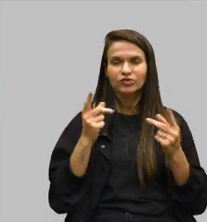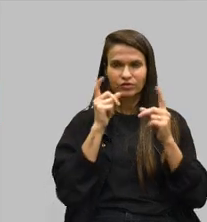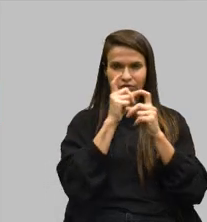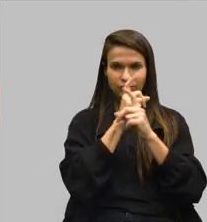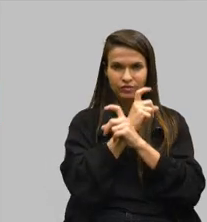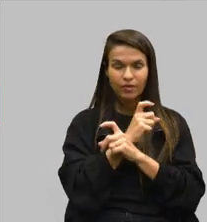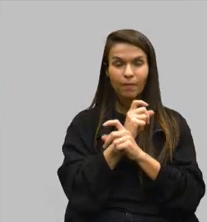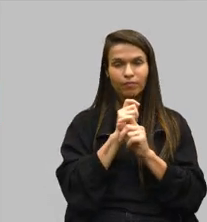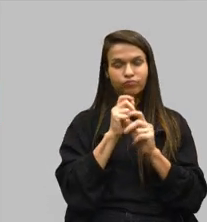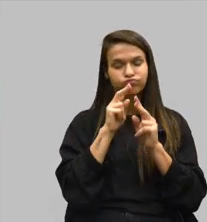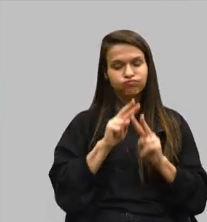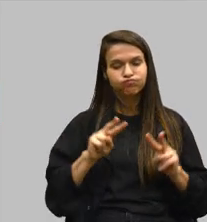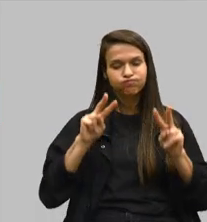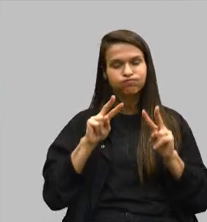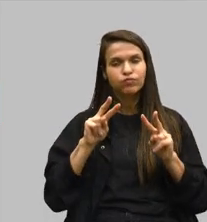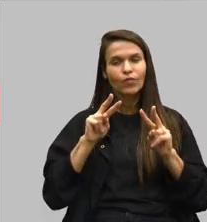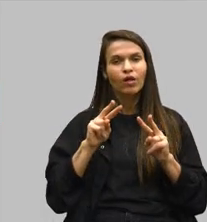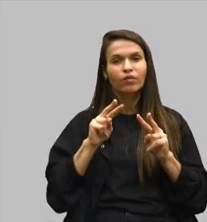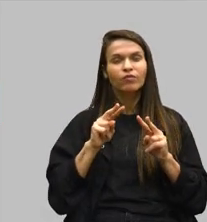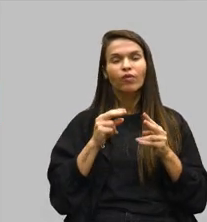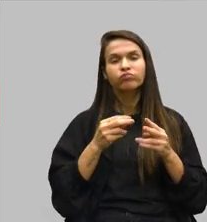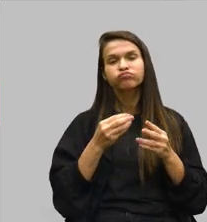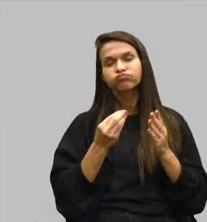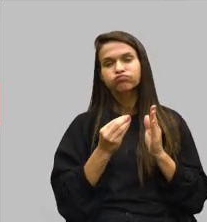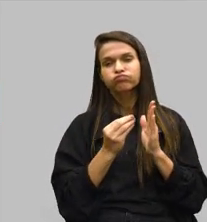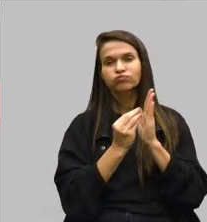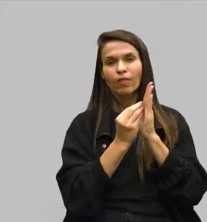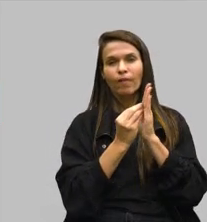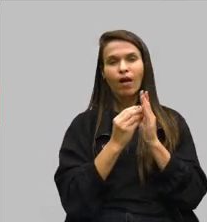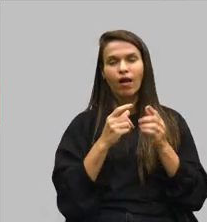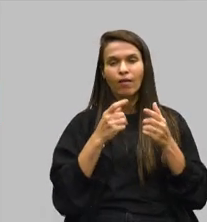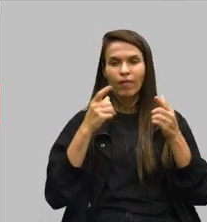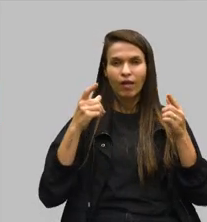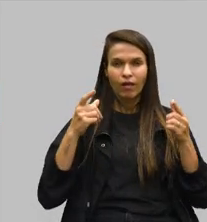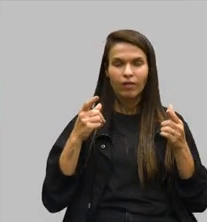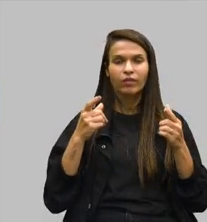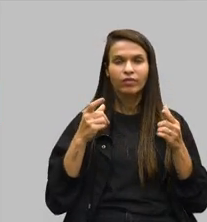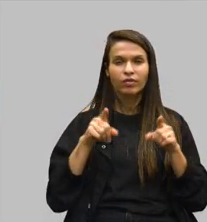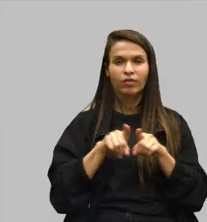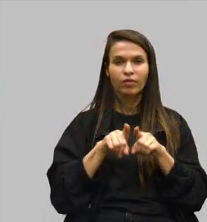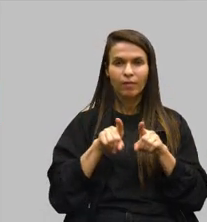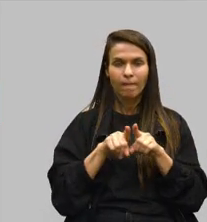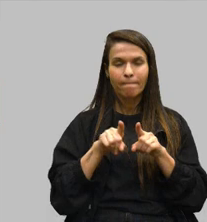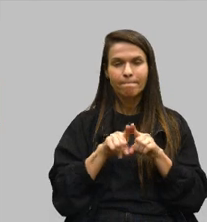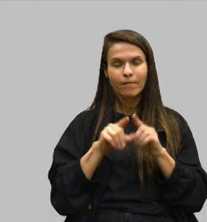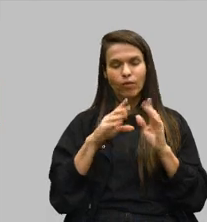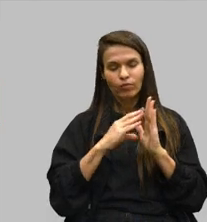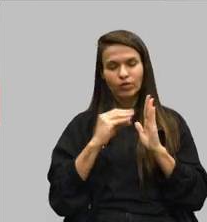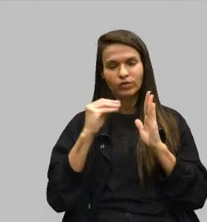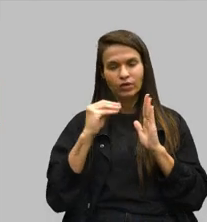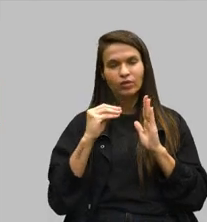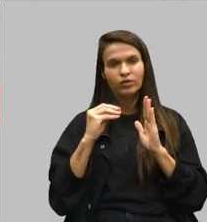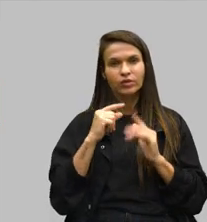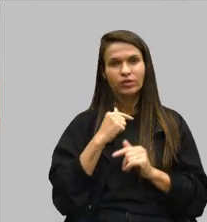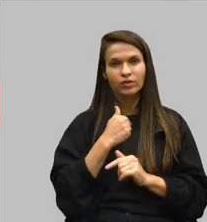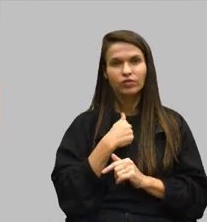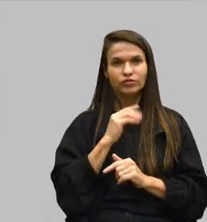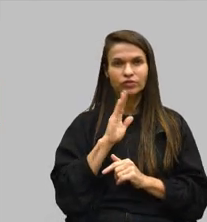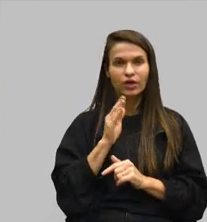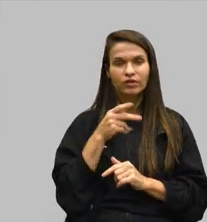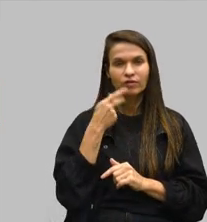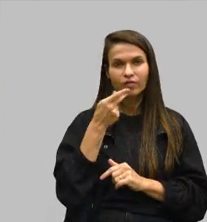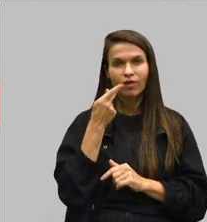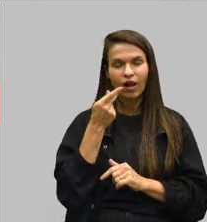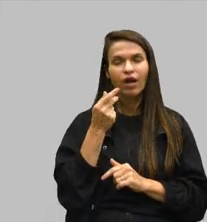certeza que estou levando para poder ampliar ainda mais trazendo dentro de um escopo que estou, e já tenho falado